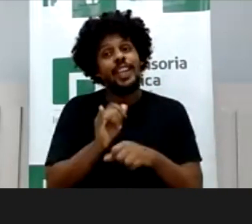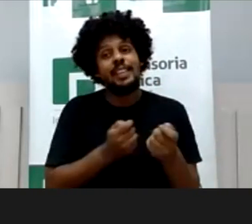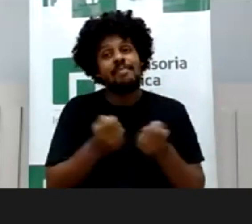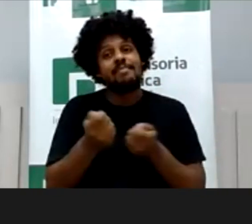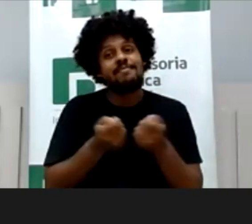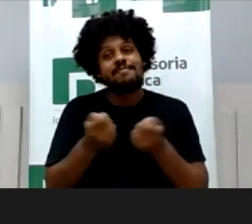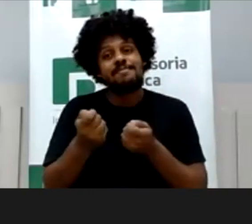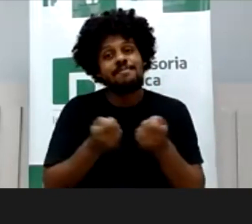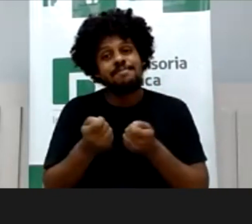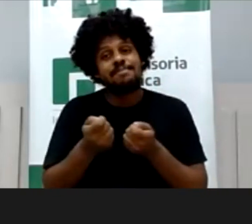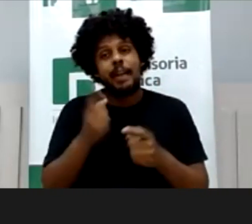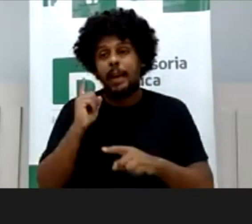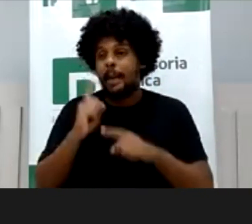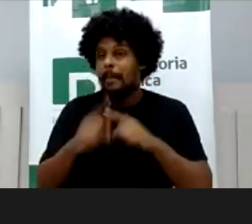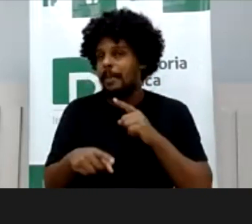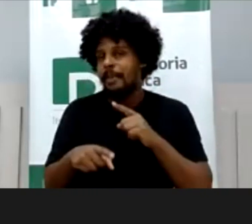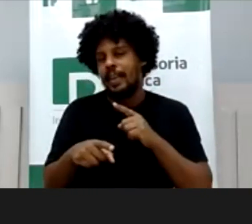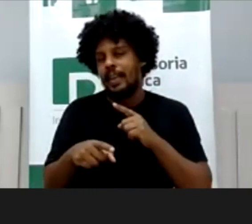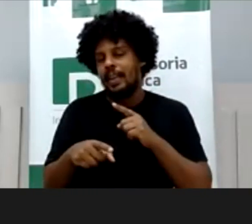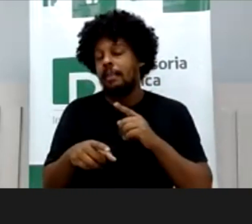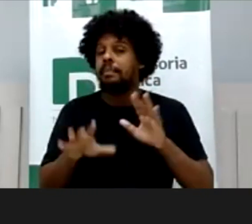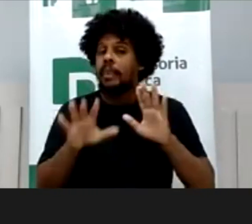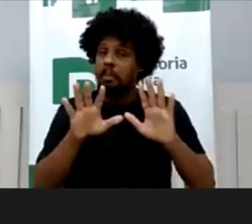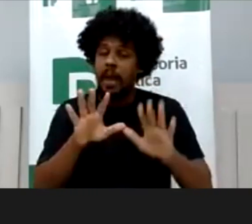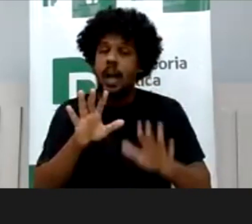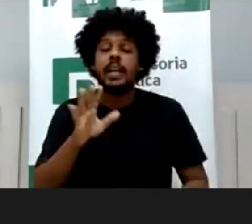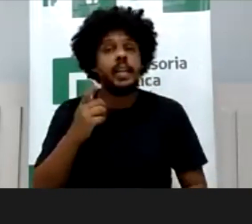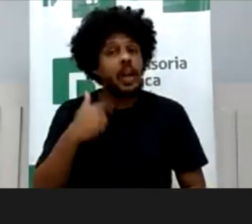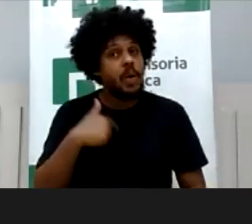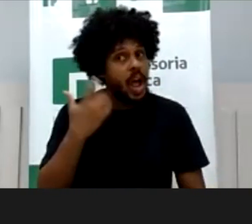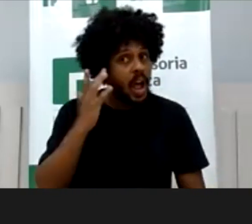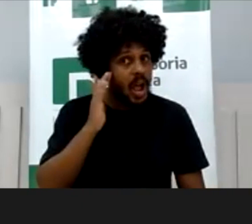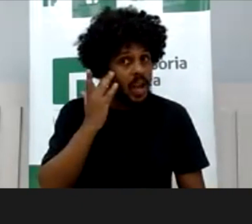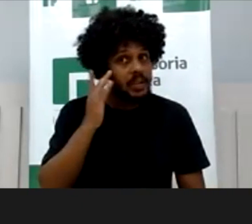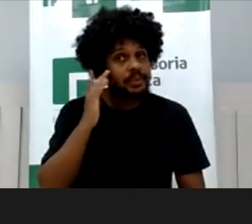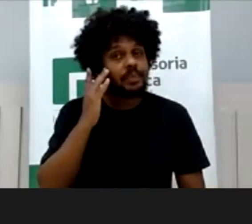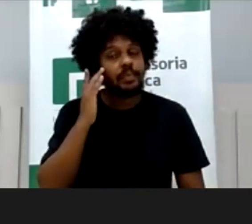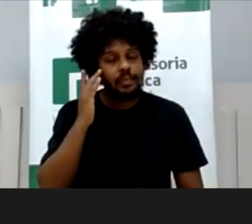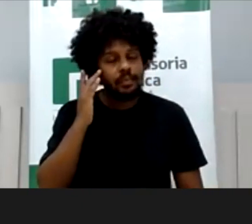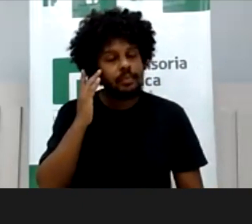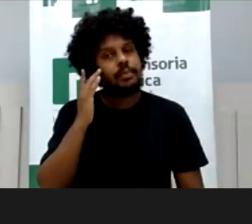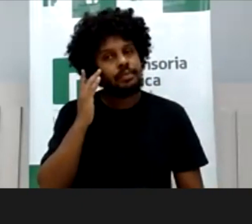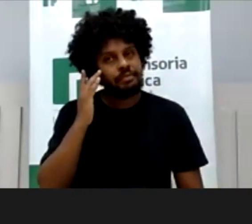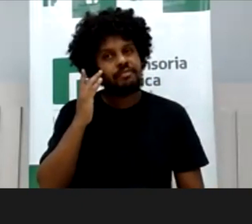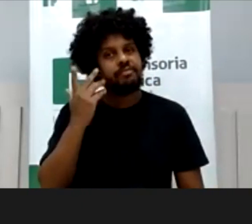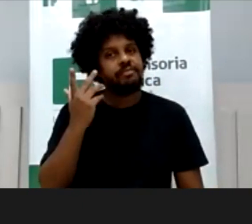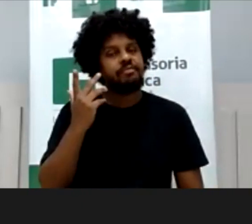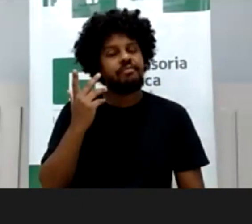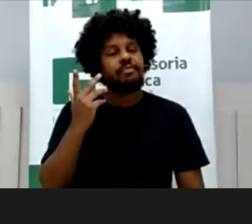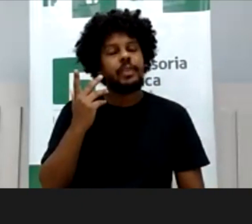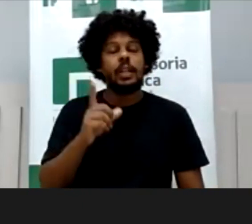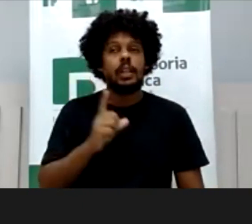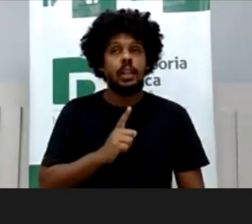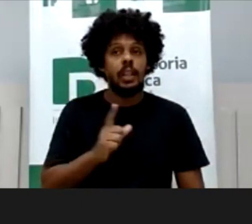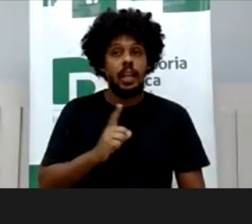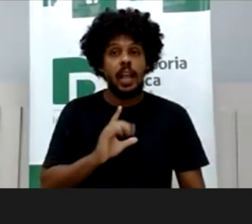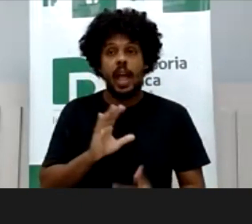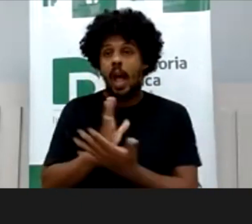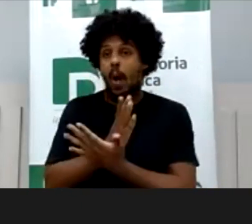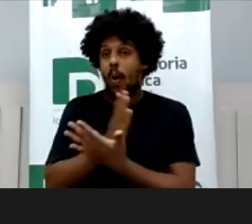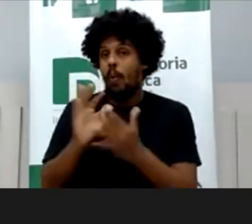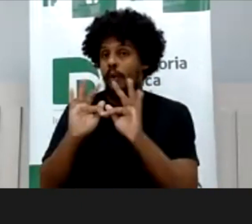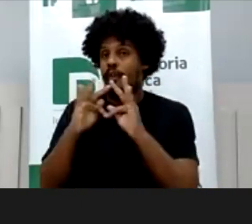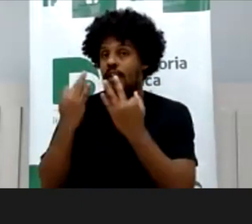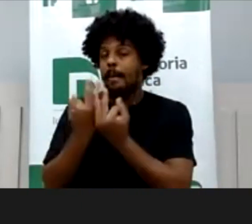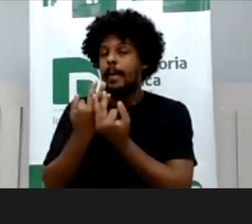entende? E, eu acho que é uma prática hoje muito comum, menos, tem muitos casos dos pais que criam perfis com os nomes